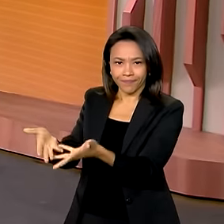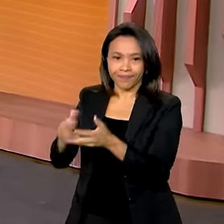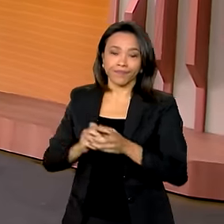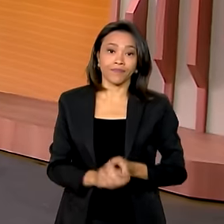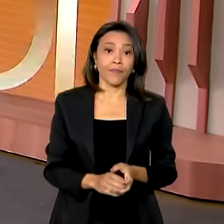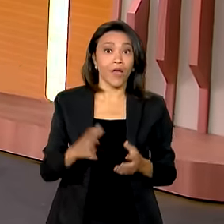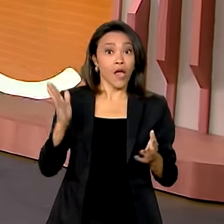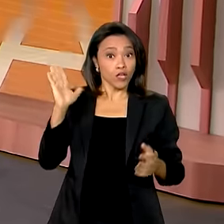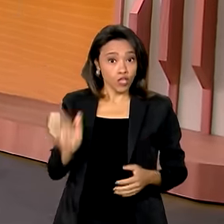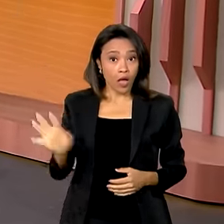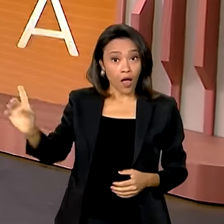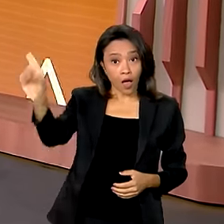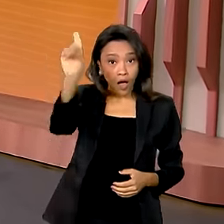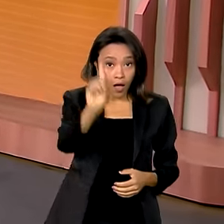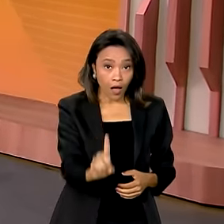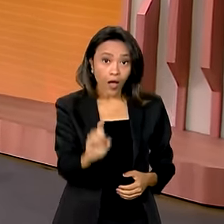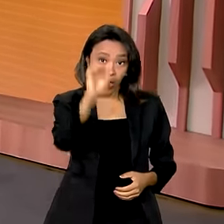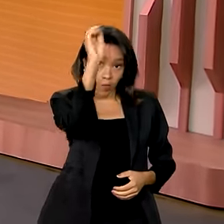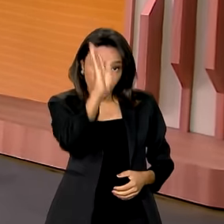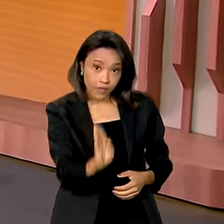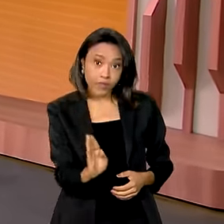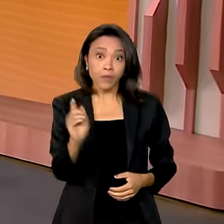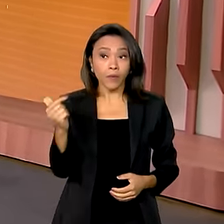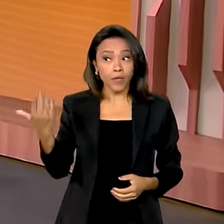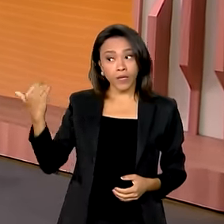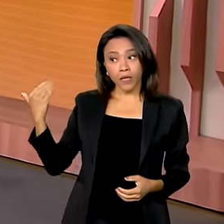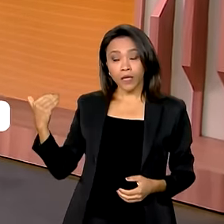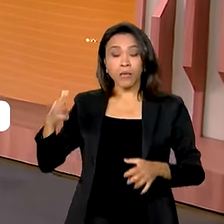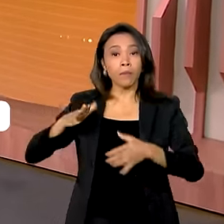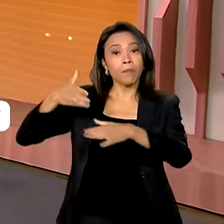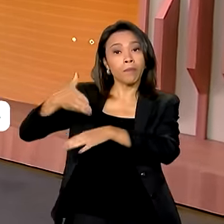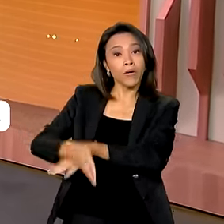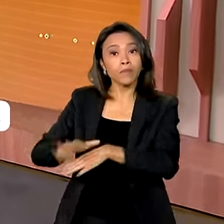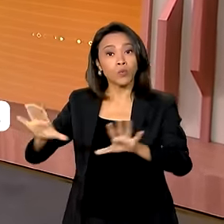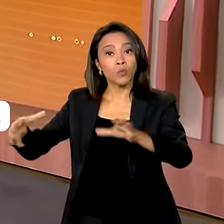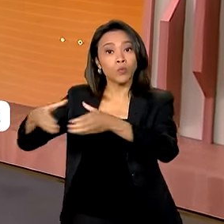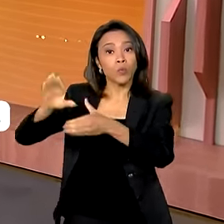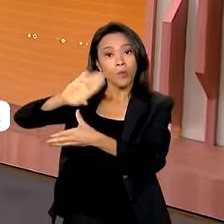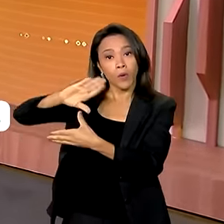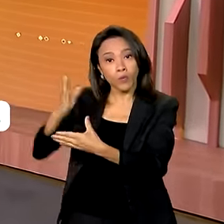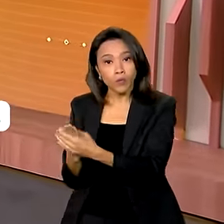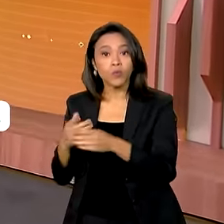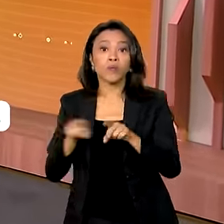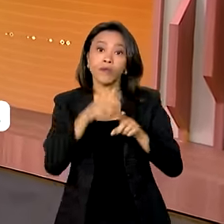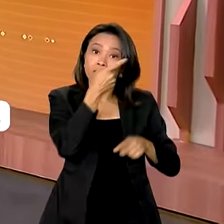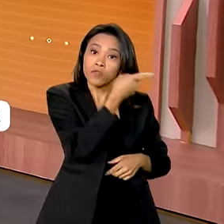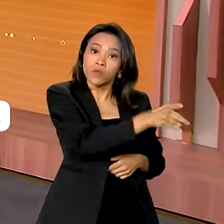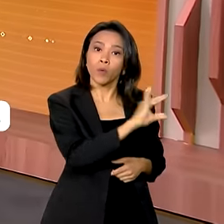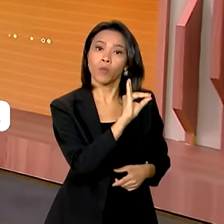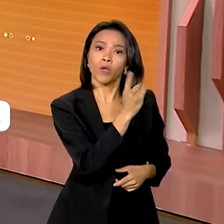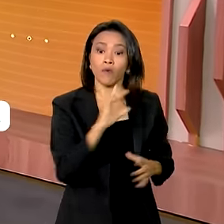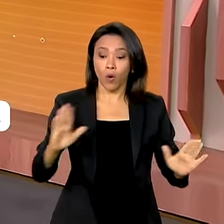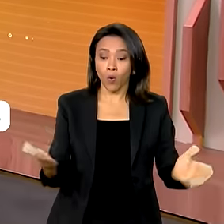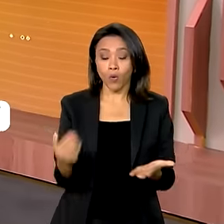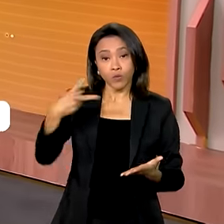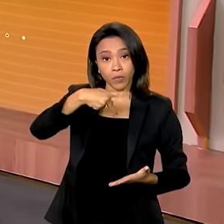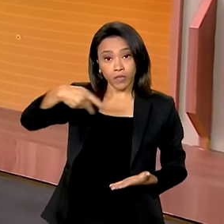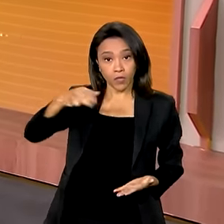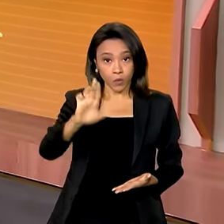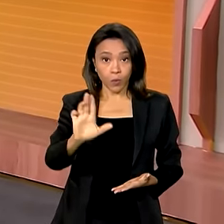De volta ao Brasil, depois de participar da cúpula do Mercosul e visita a Bolívia, o presidente Lula tem hoje reunião do Comitê